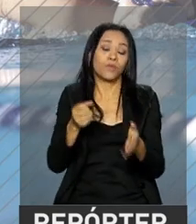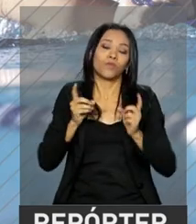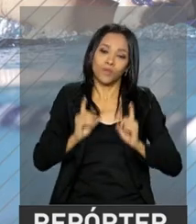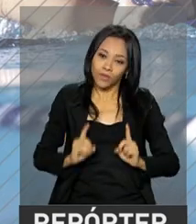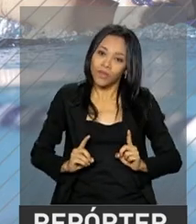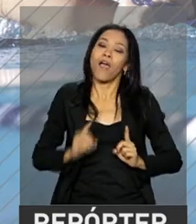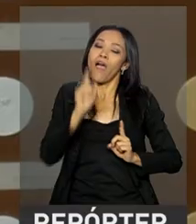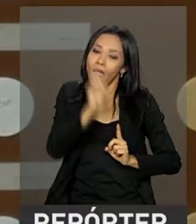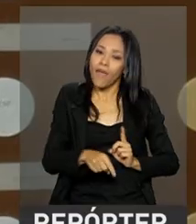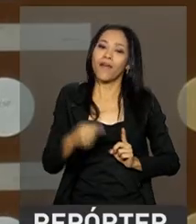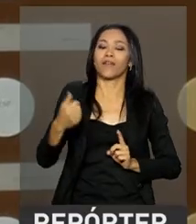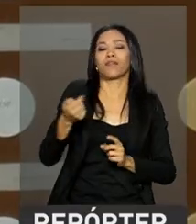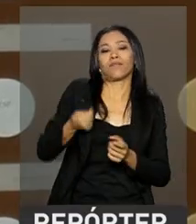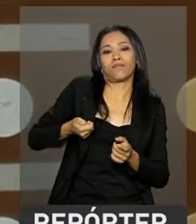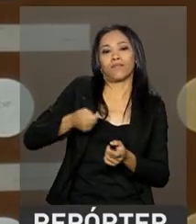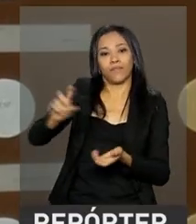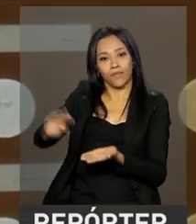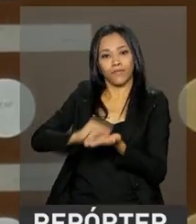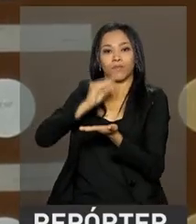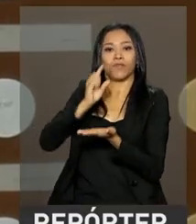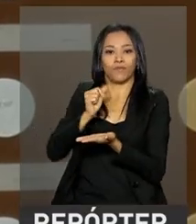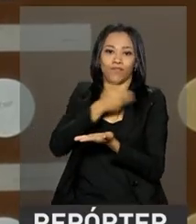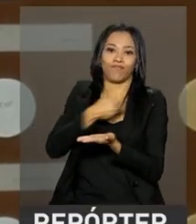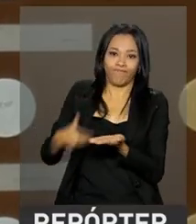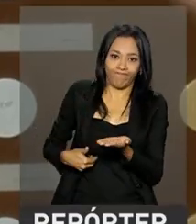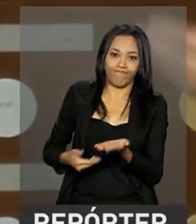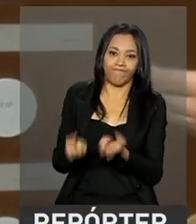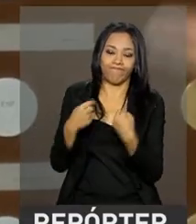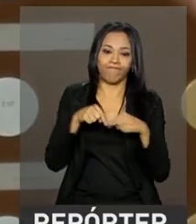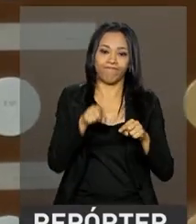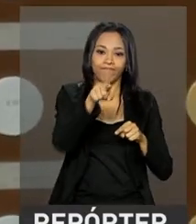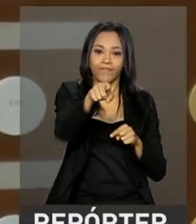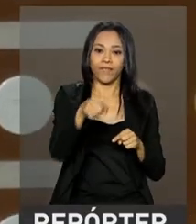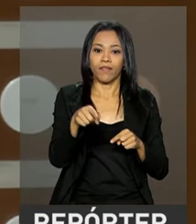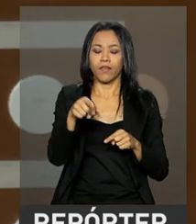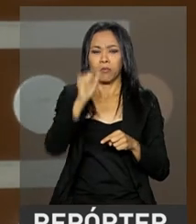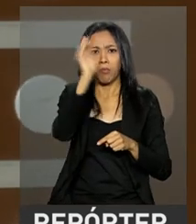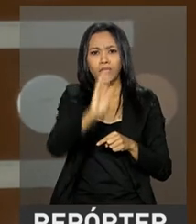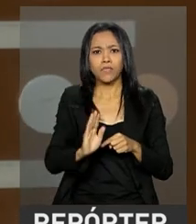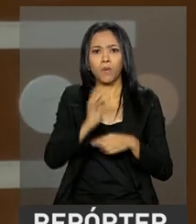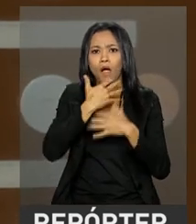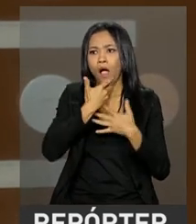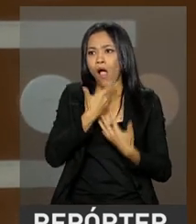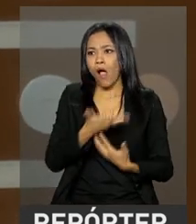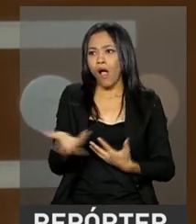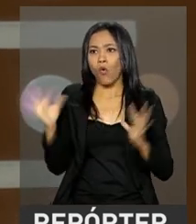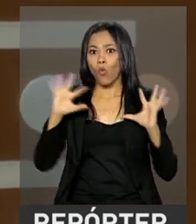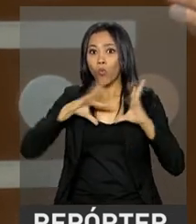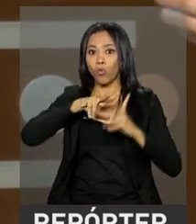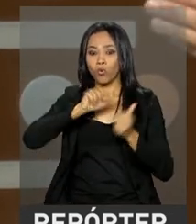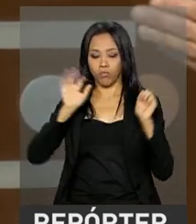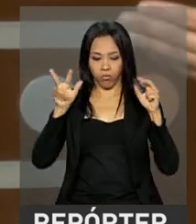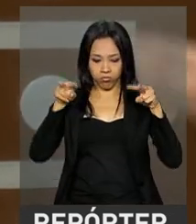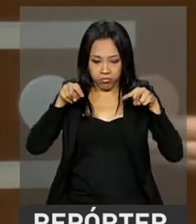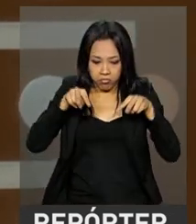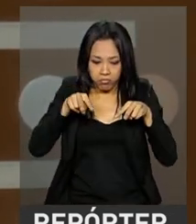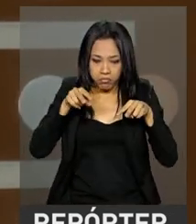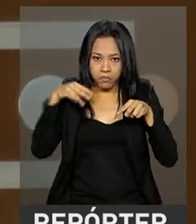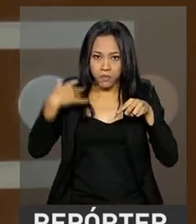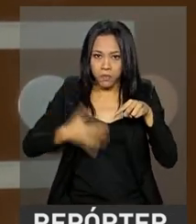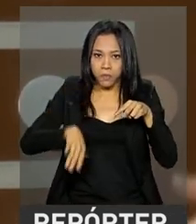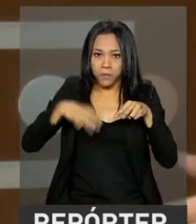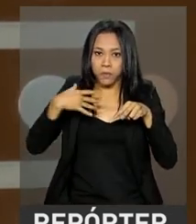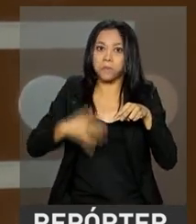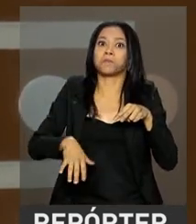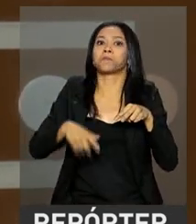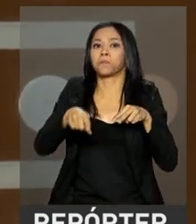eram bolsistas. Nós nos orgulhamos de ver como o Brasil encantou o mundo através dos seus atletas, que eram